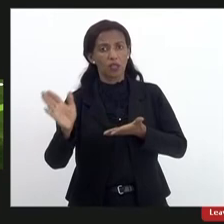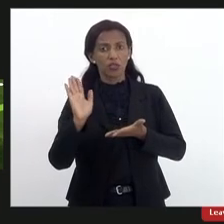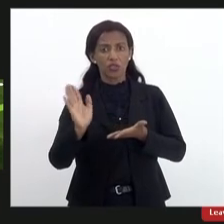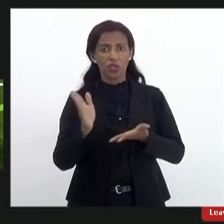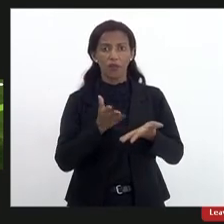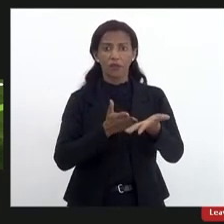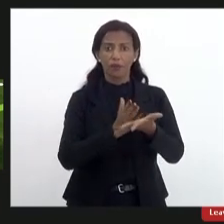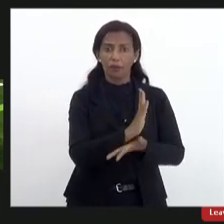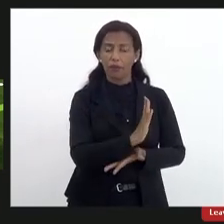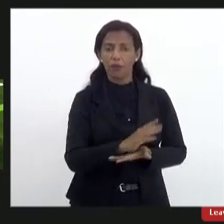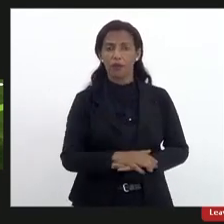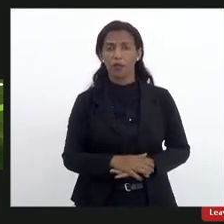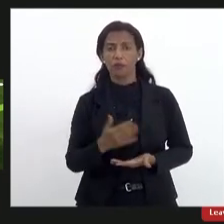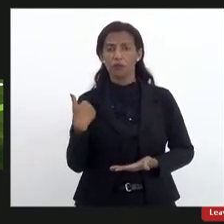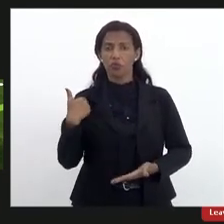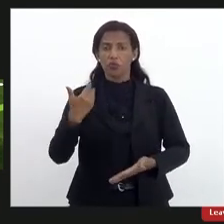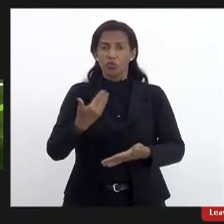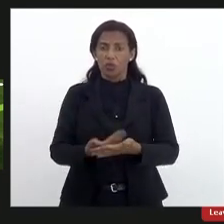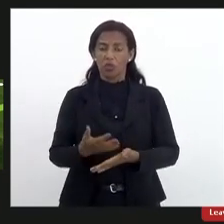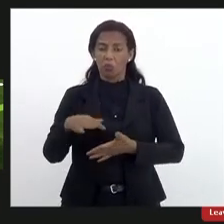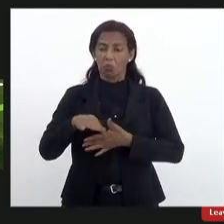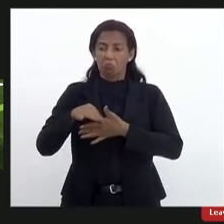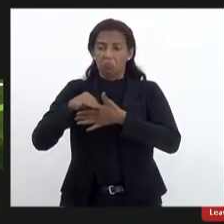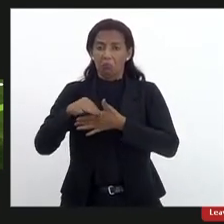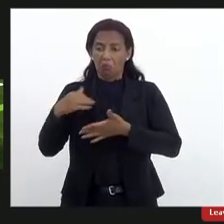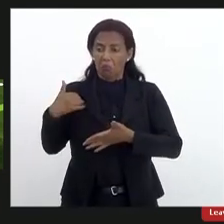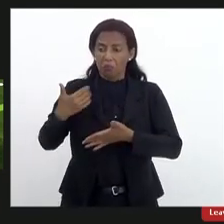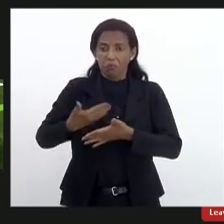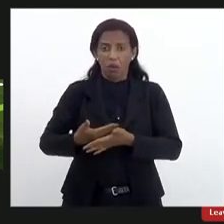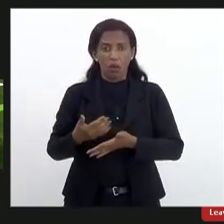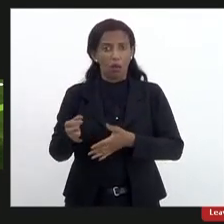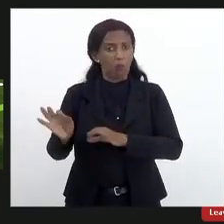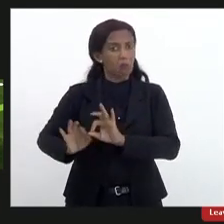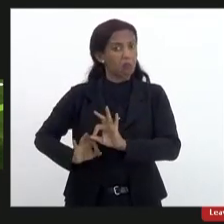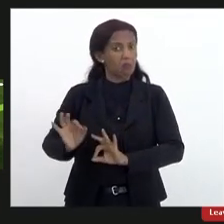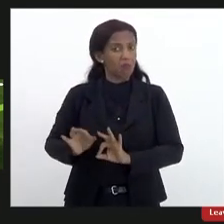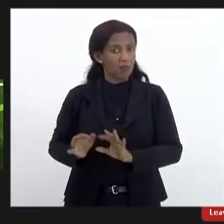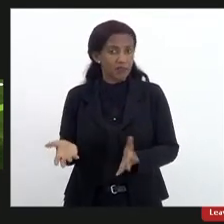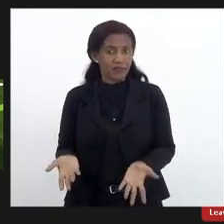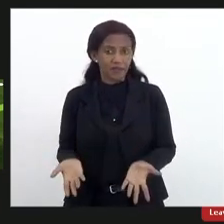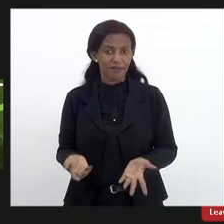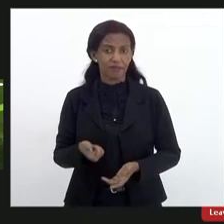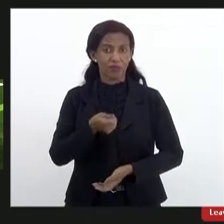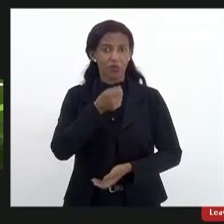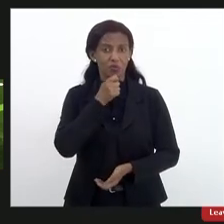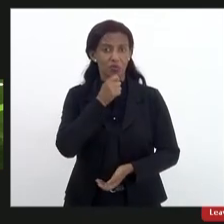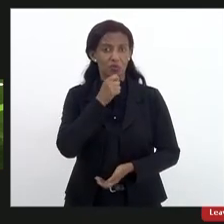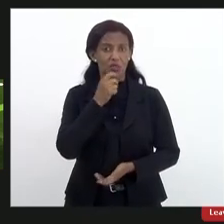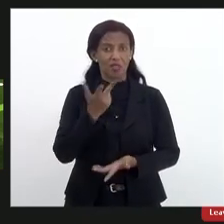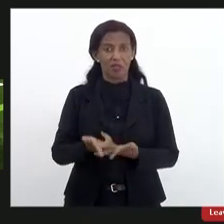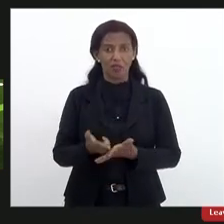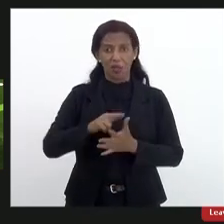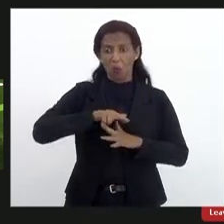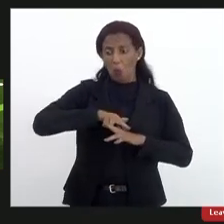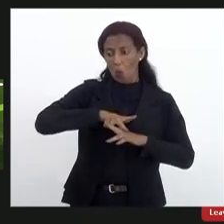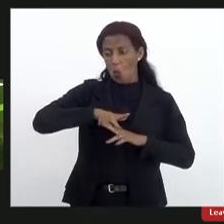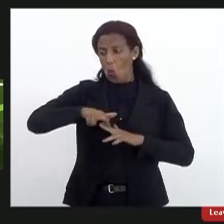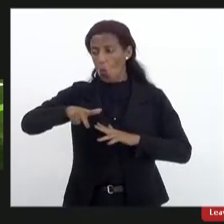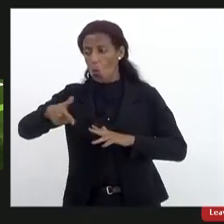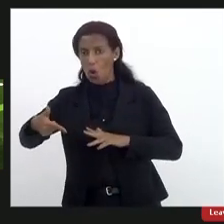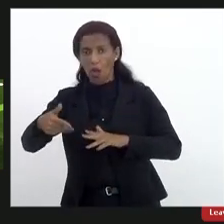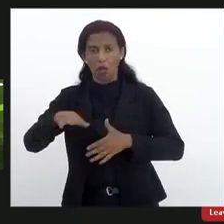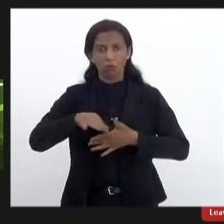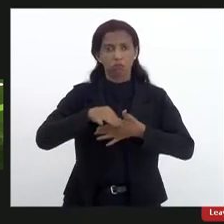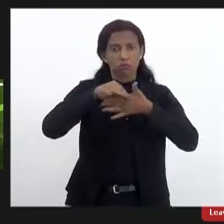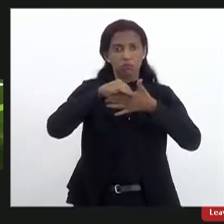eu eu cheguei como representante mas até agora o plano eu tenho uma múltipla representação né eu